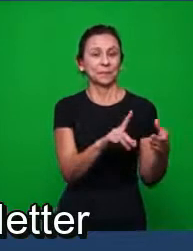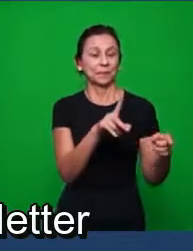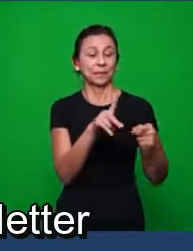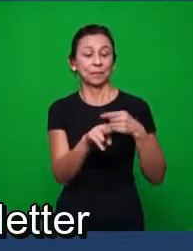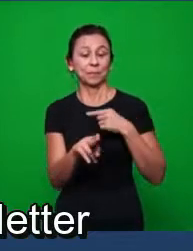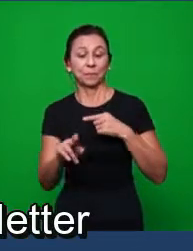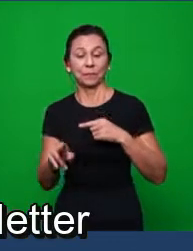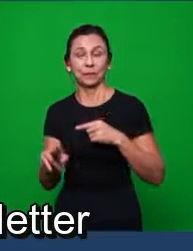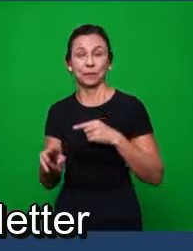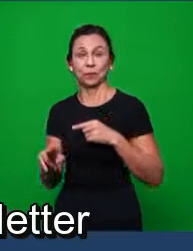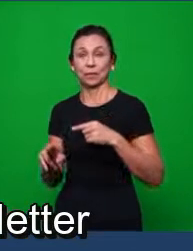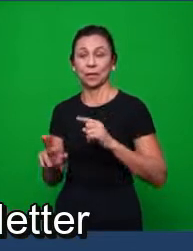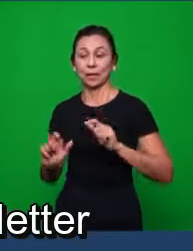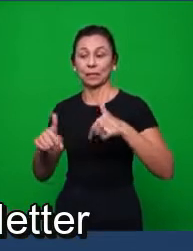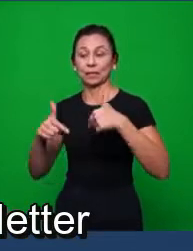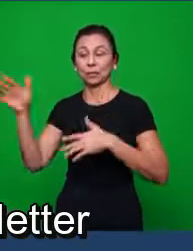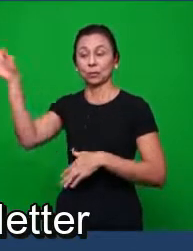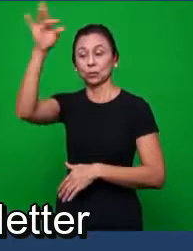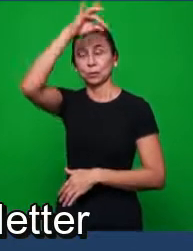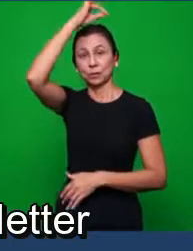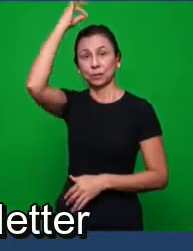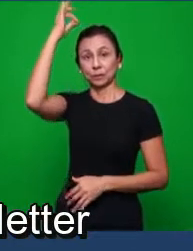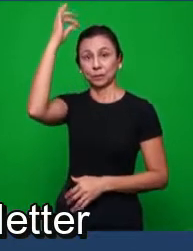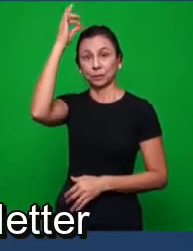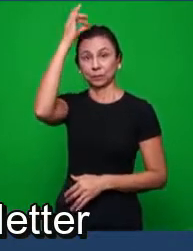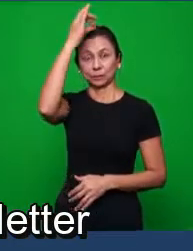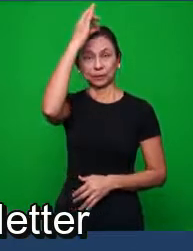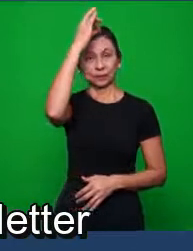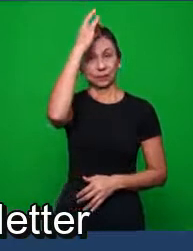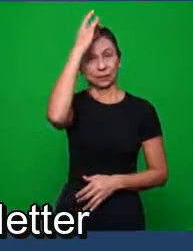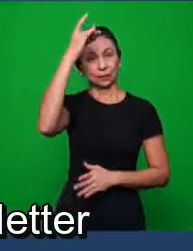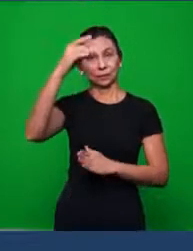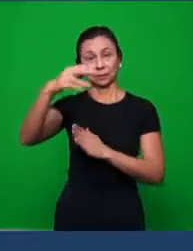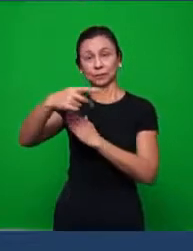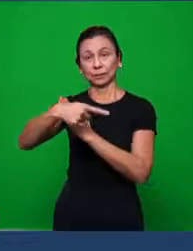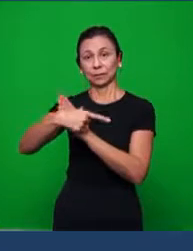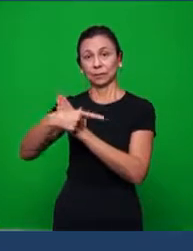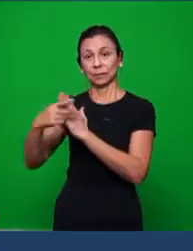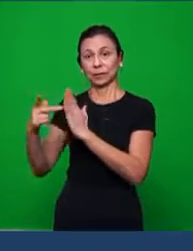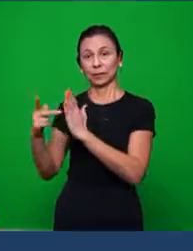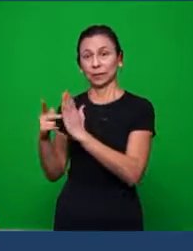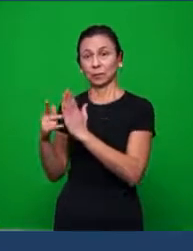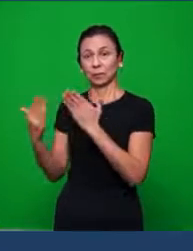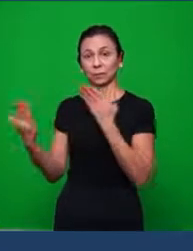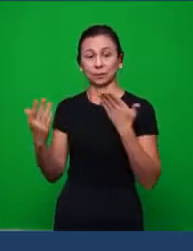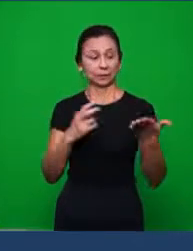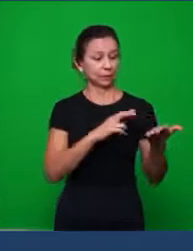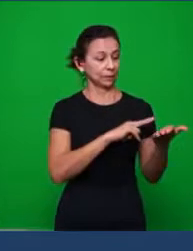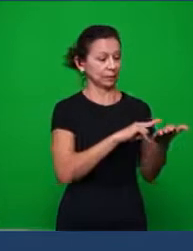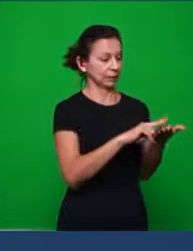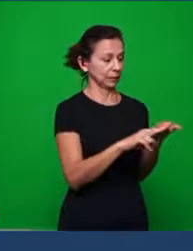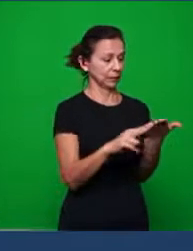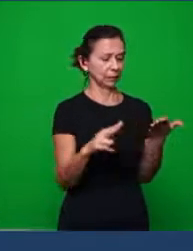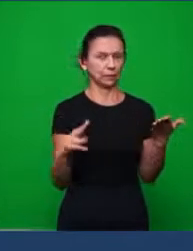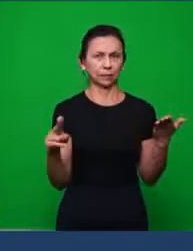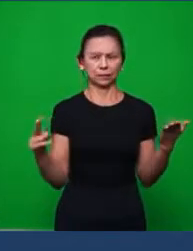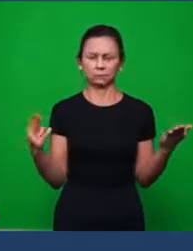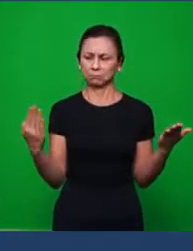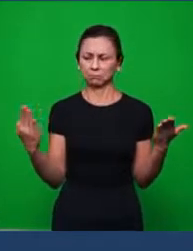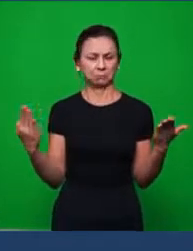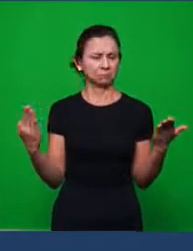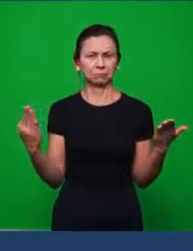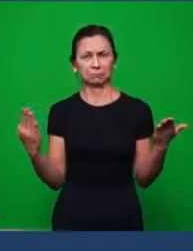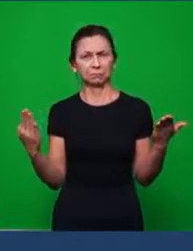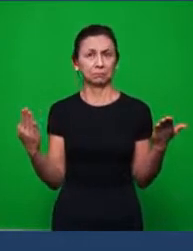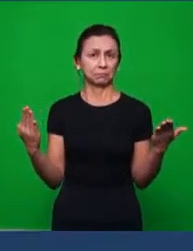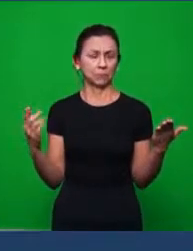Espírito Santo na parábola e na carta. Vamos citar. Vamos ver se